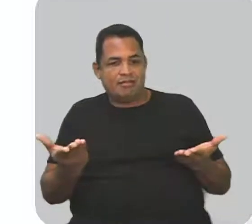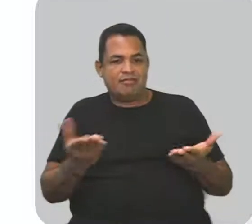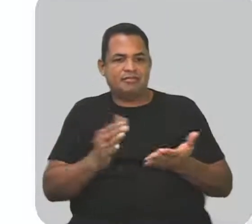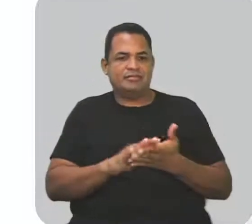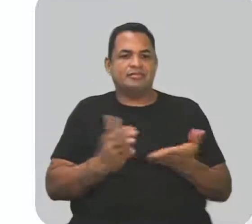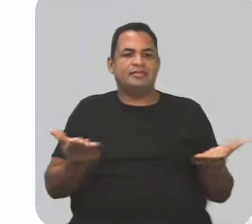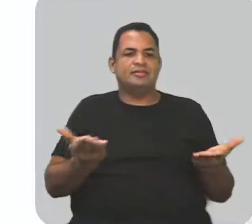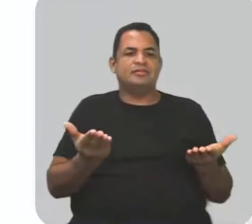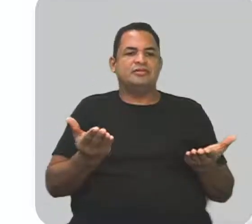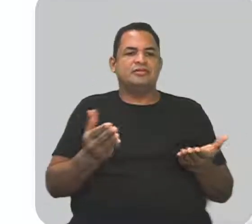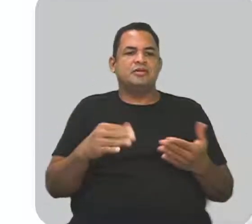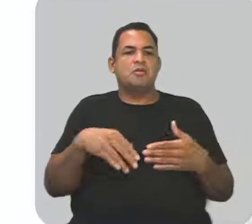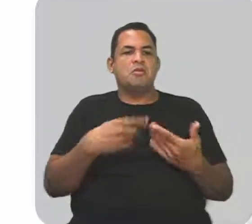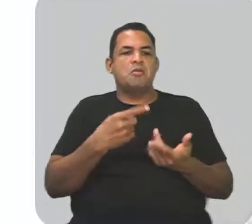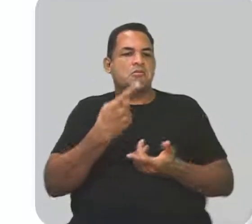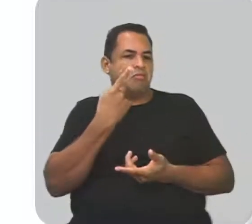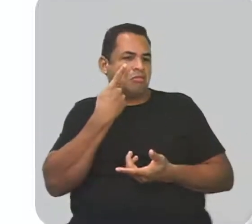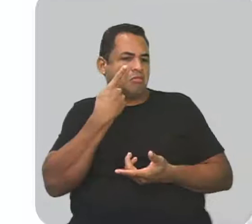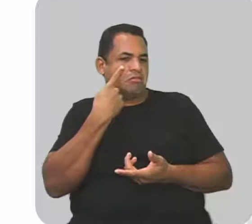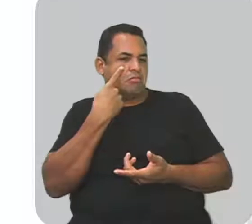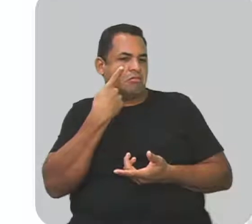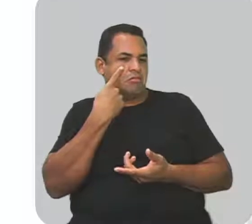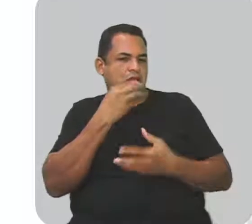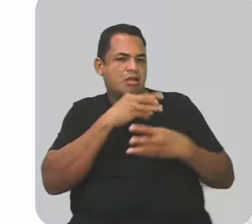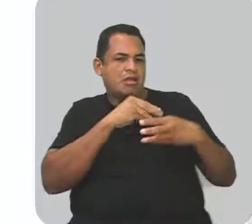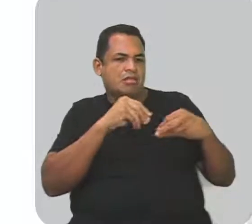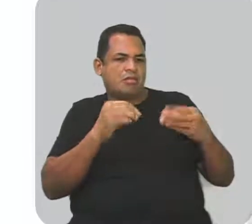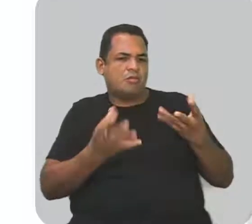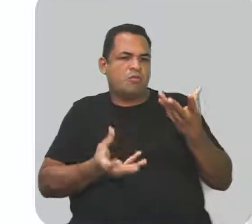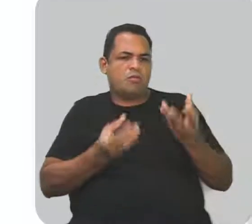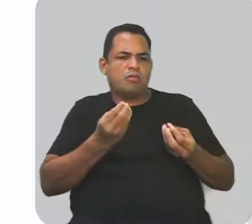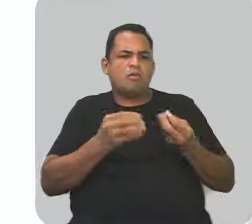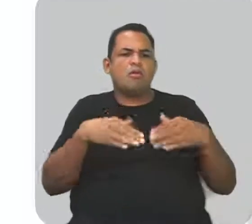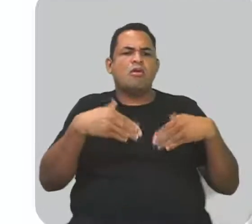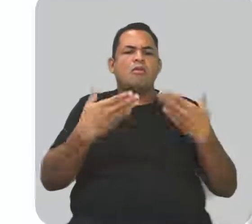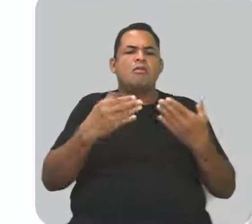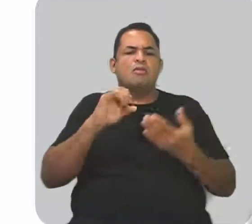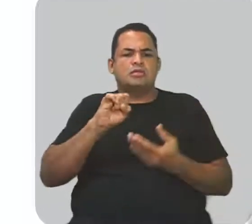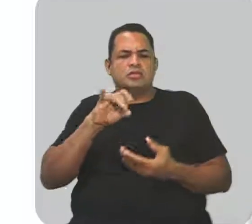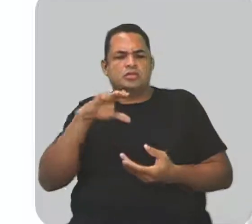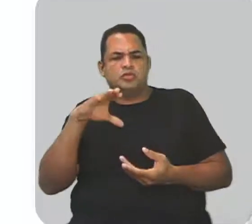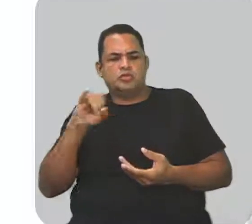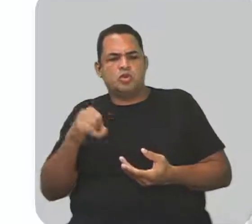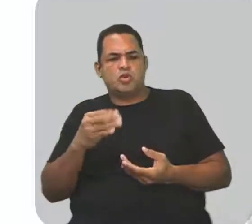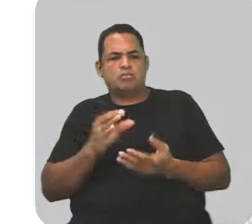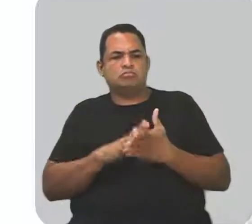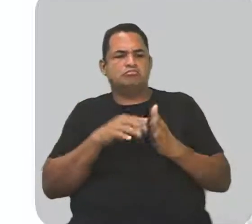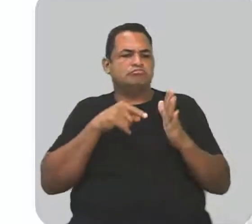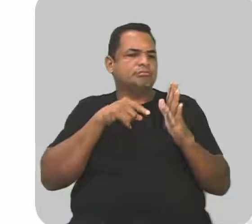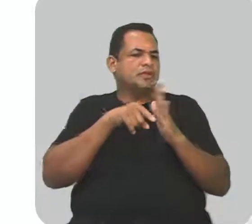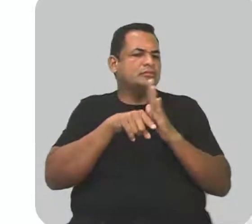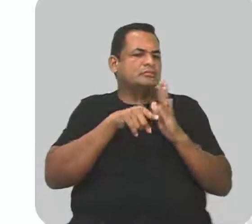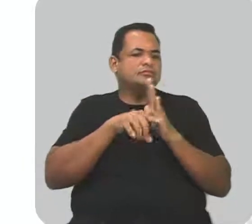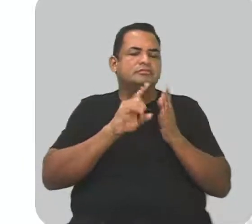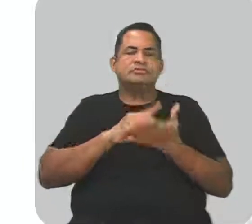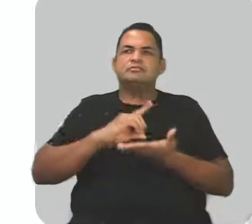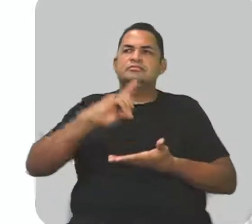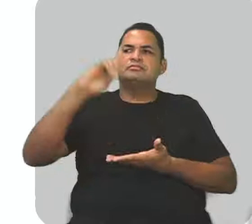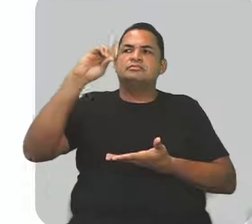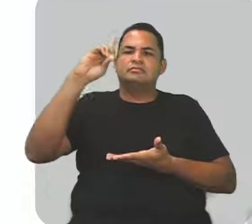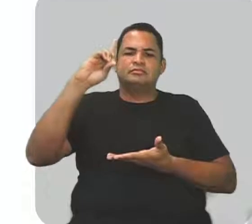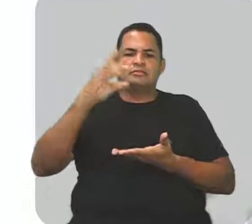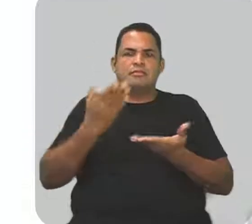Vamos lá. Quando olhei a terra ardendo, qual fogueira de São João? Eu perguntei, ai, meu Deus do céu.